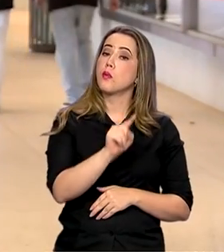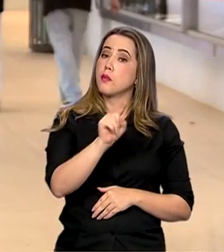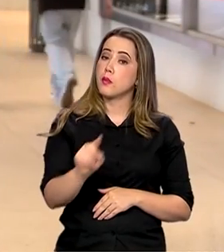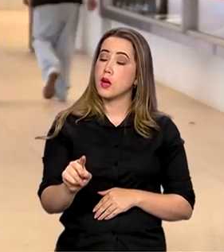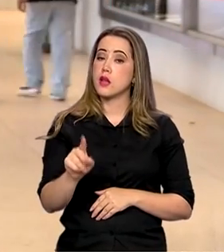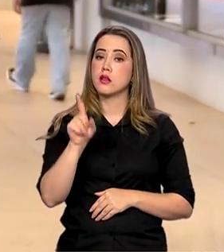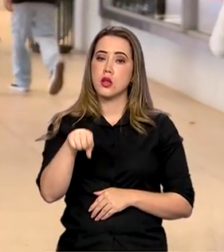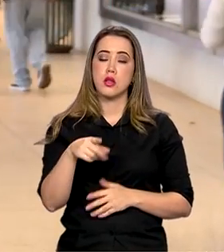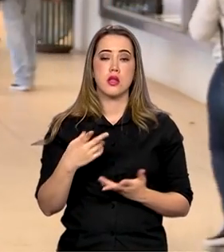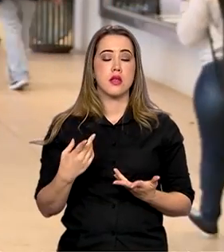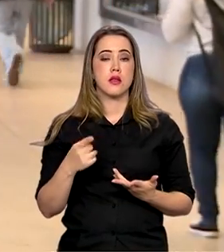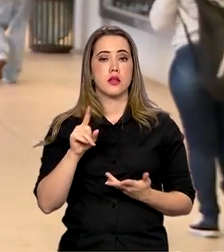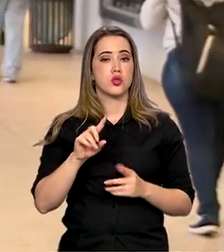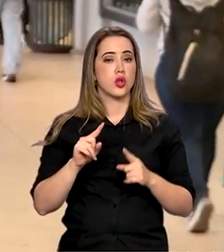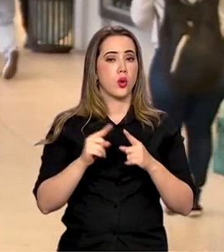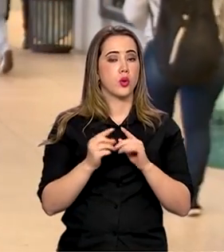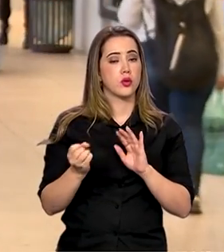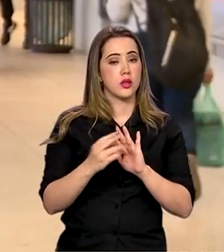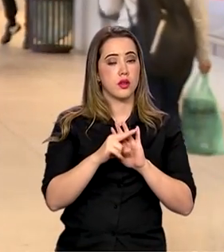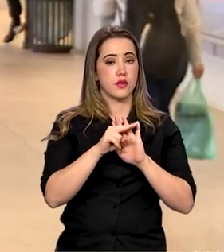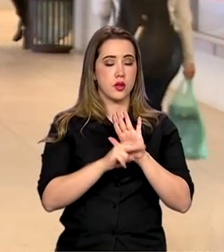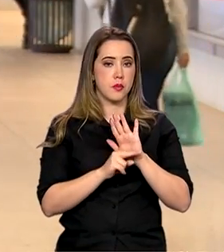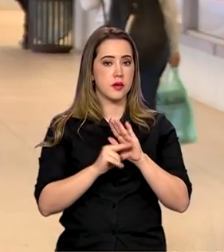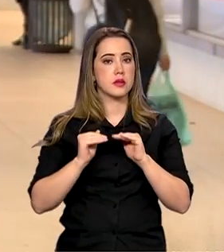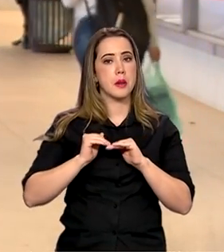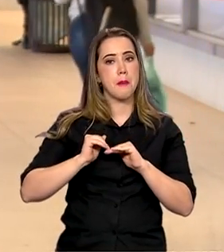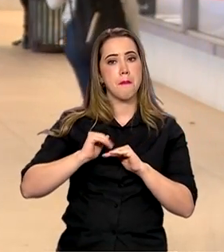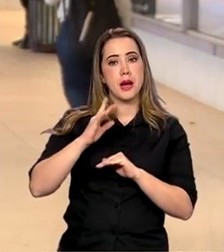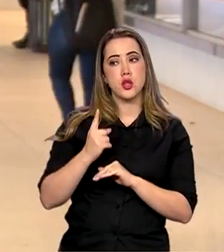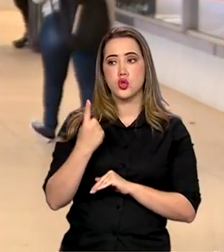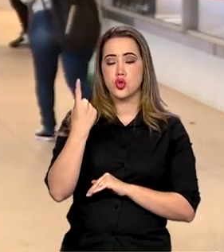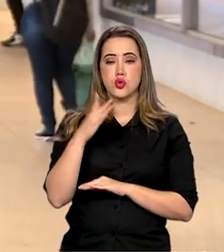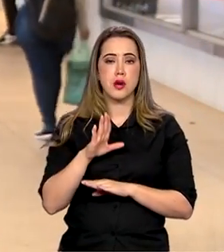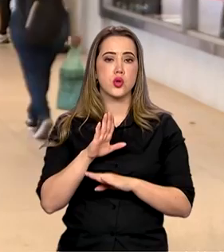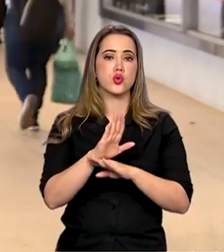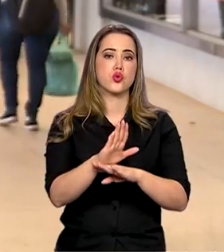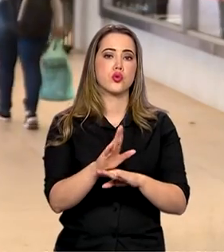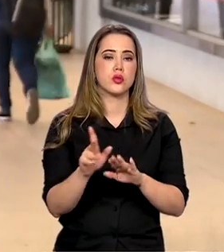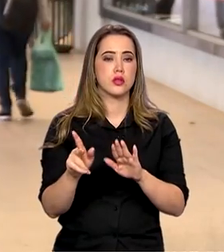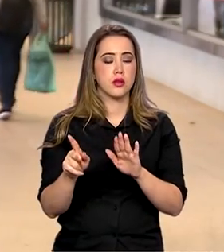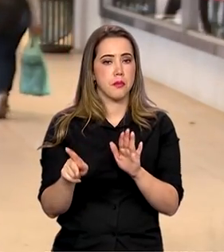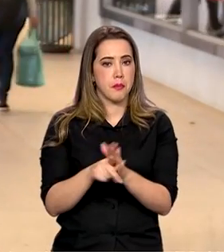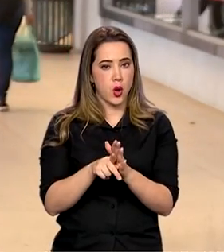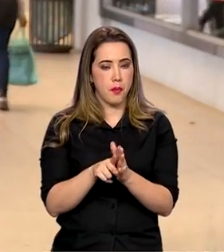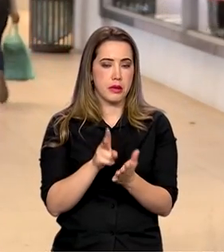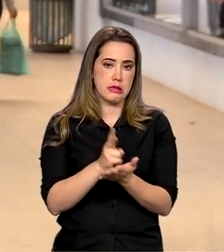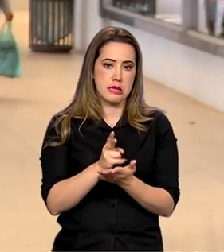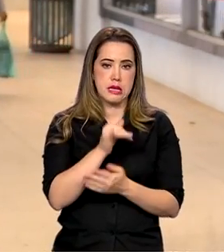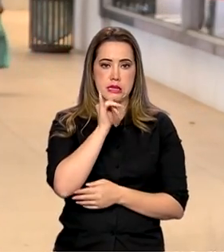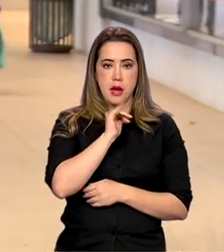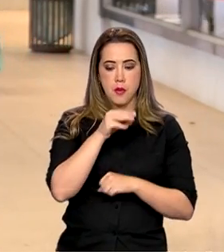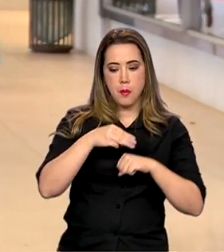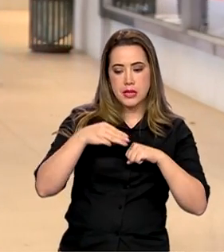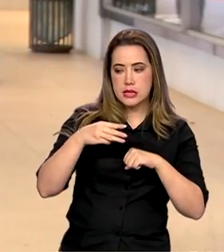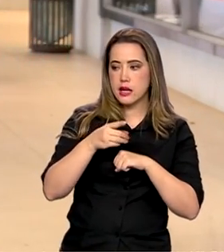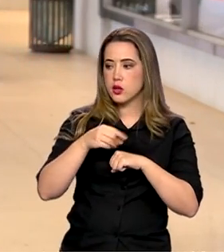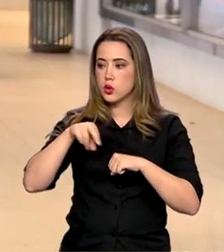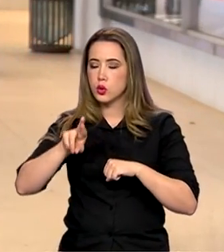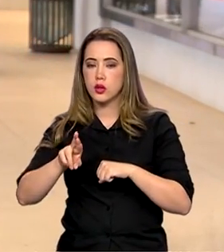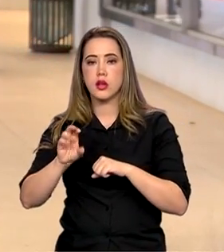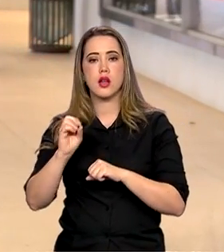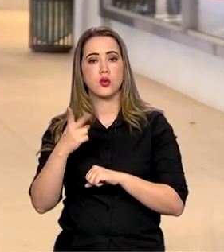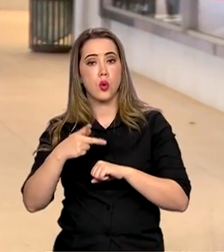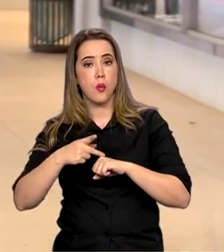bolsas, segundo a nova norma, é possuir mais de uma ajuda financeira do mesmo nível, como mestrado, doutorado ou